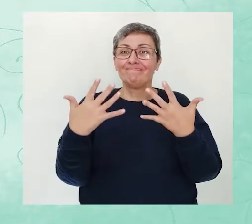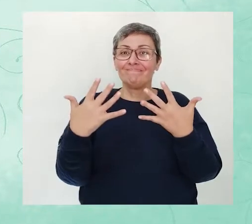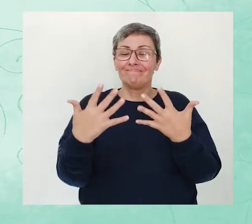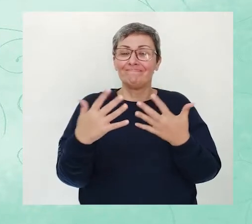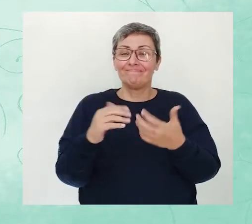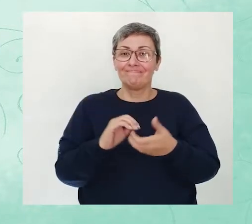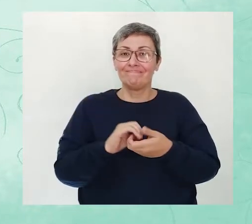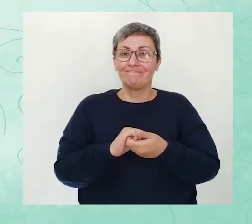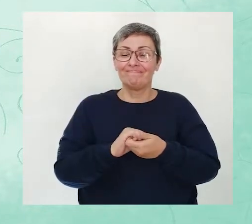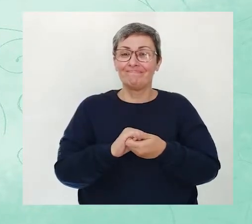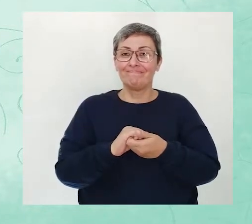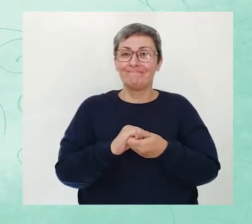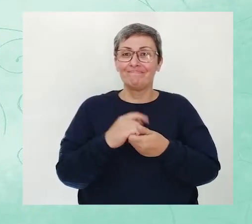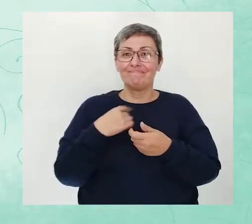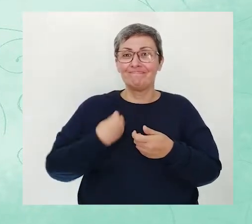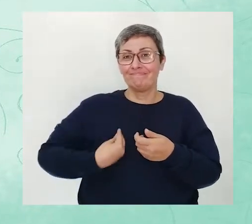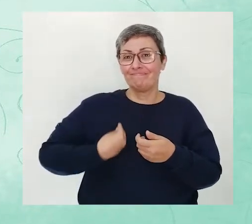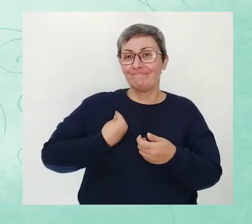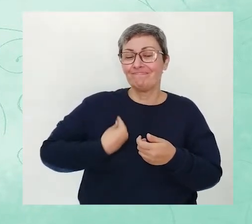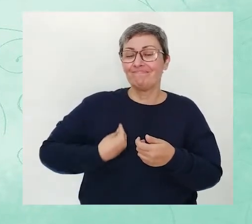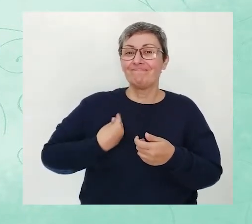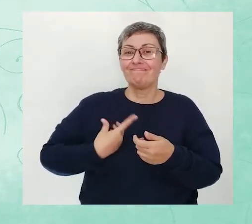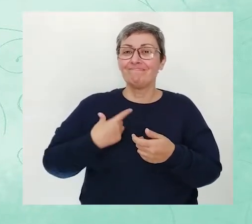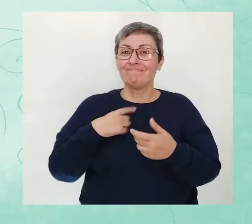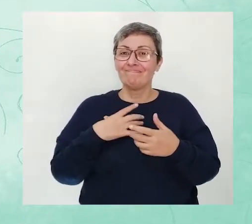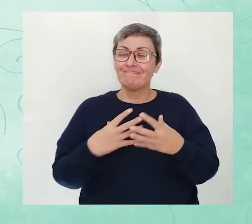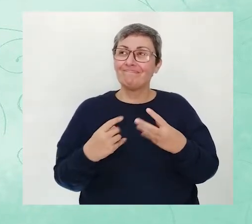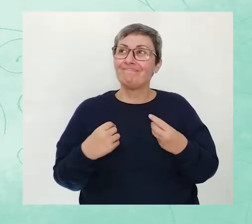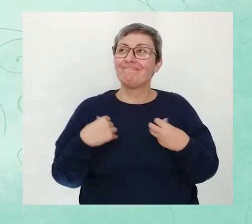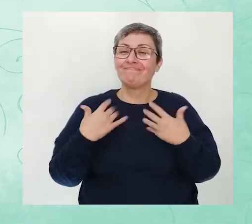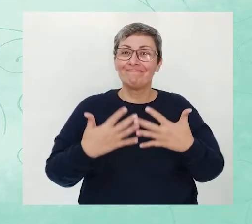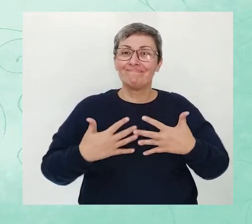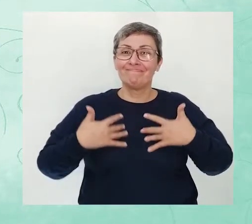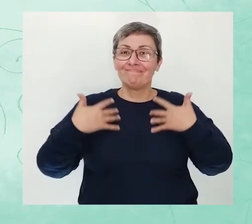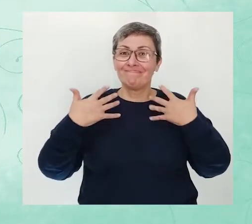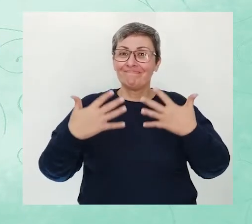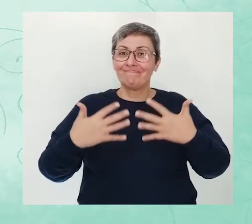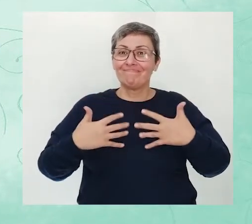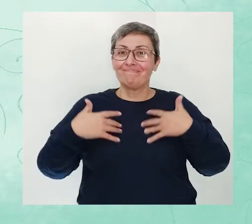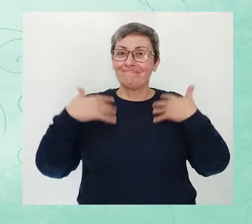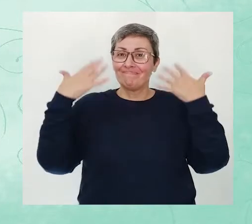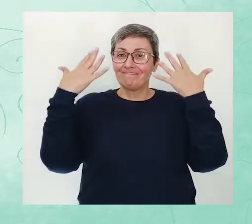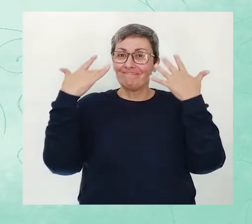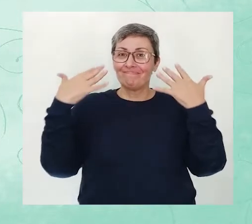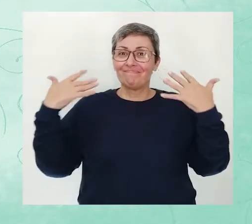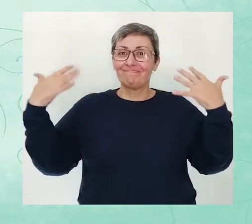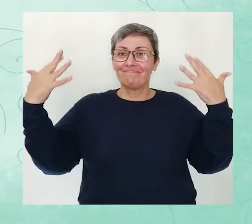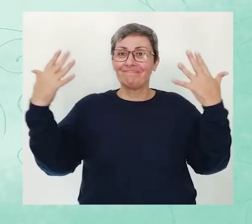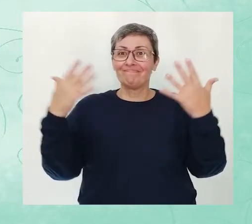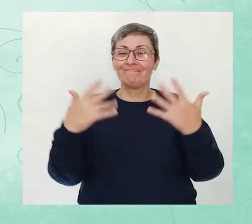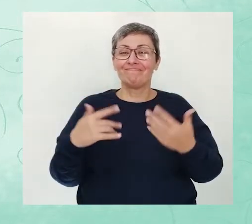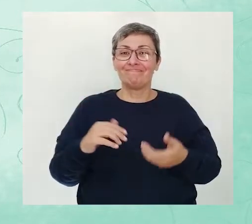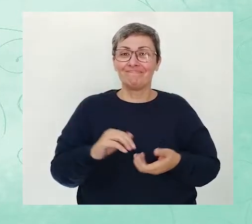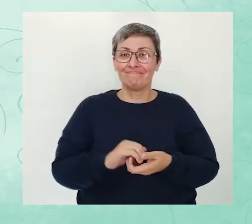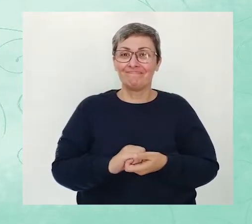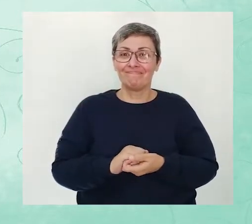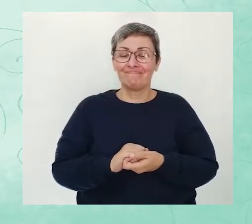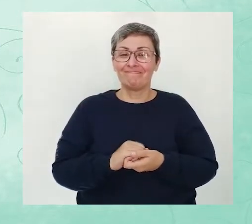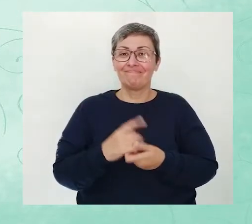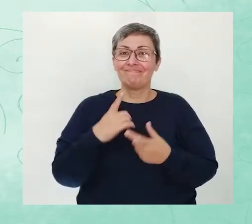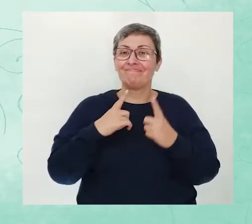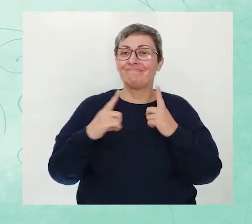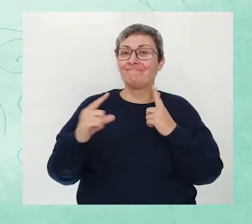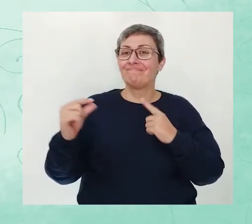Dos redivivos, êxtases supremos E